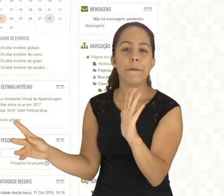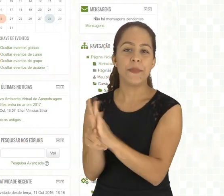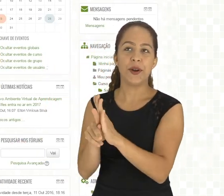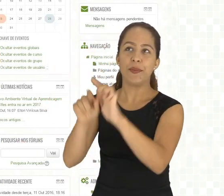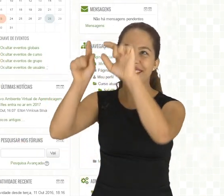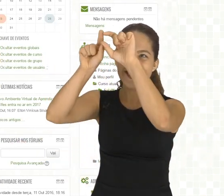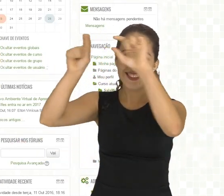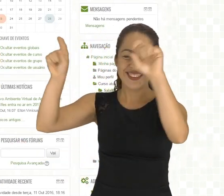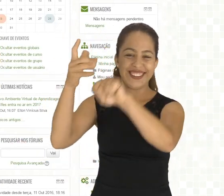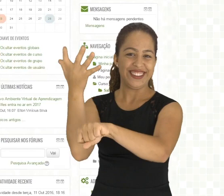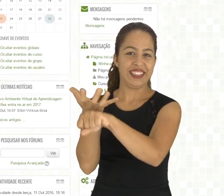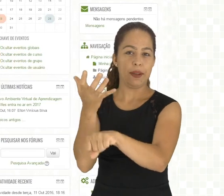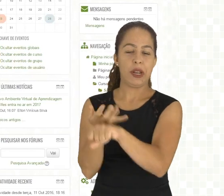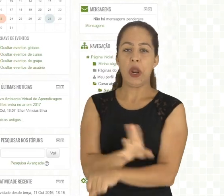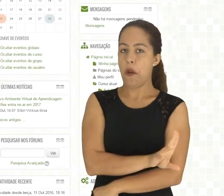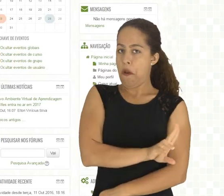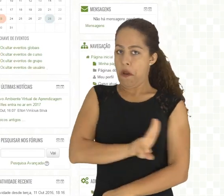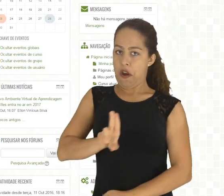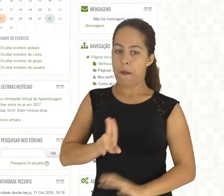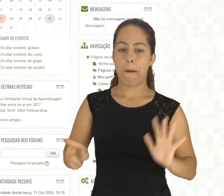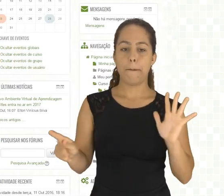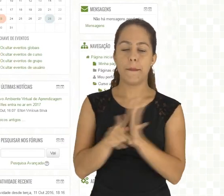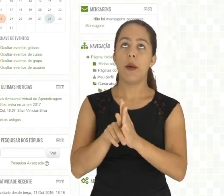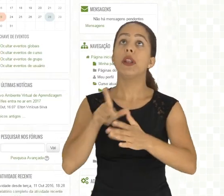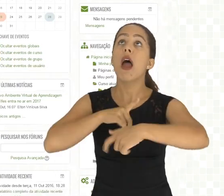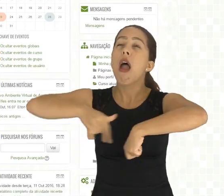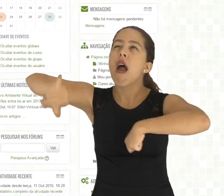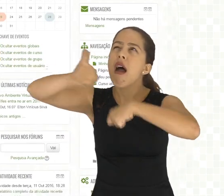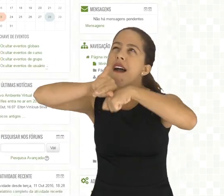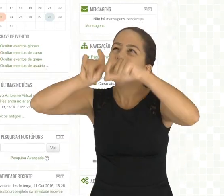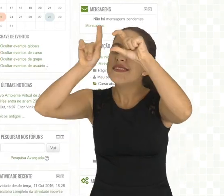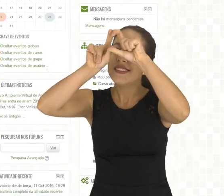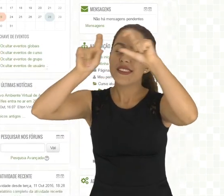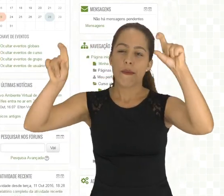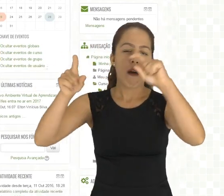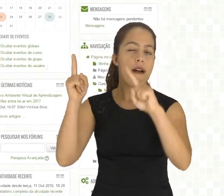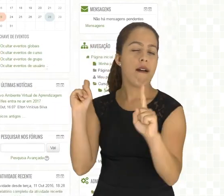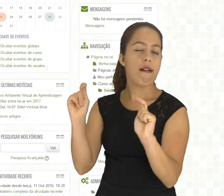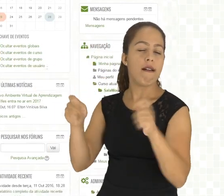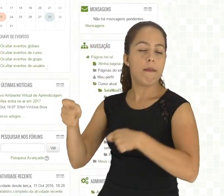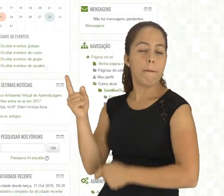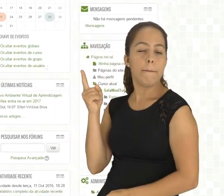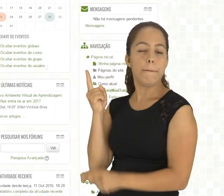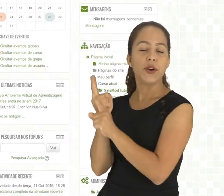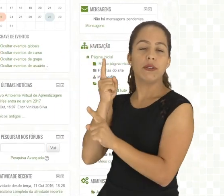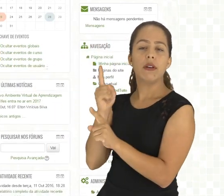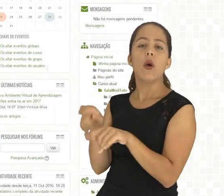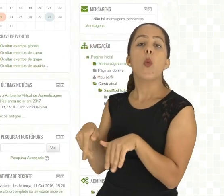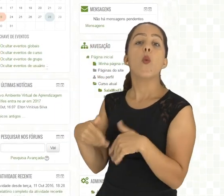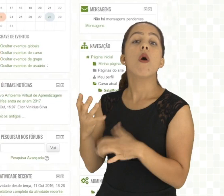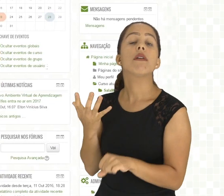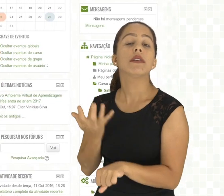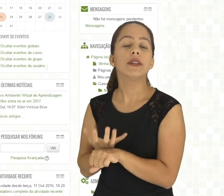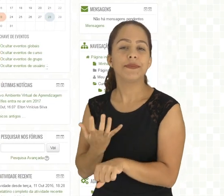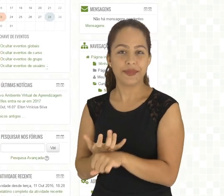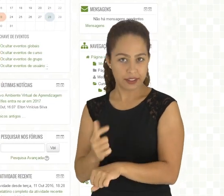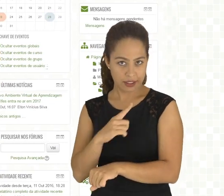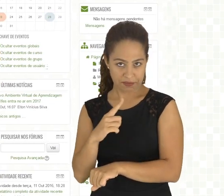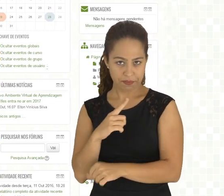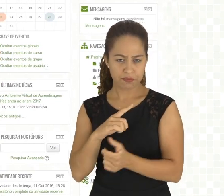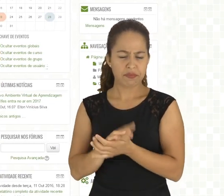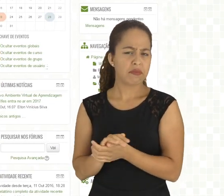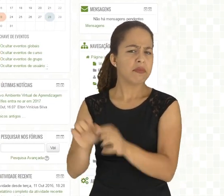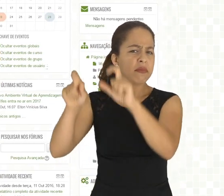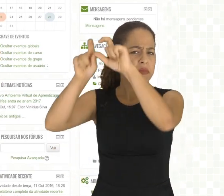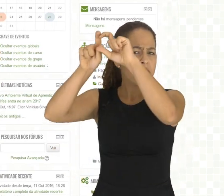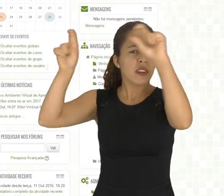e o nome da disciplina fica aqui no topo, então fica muito fácil identificar qual é a disciplina que você está no momento. Essa página